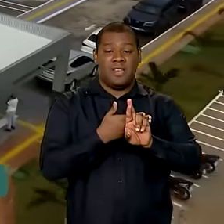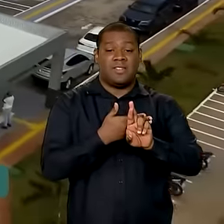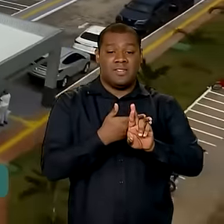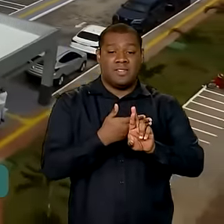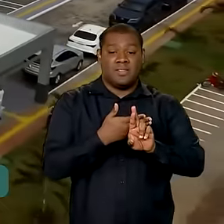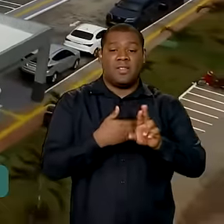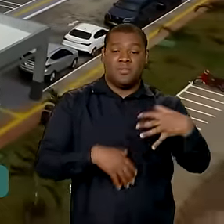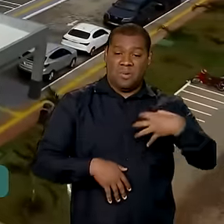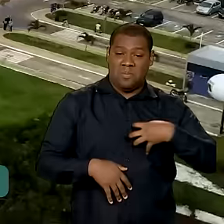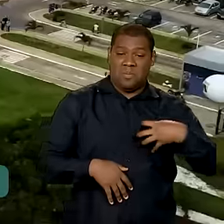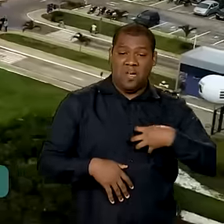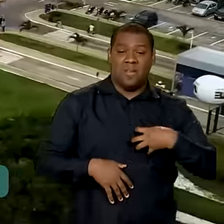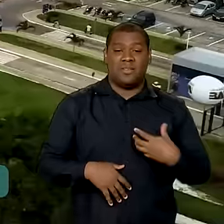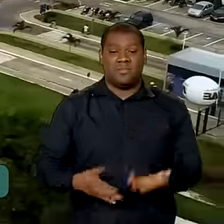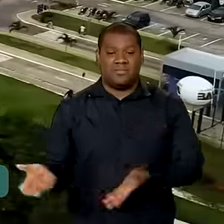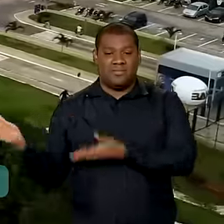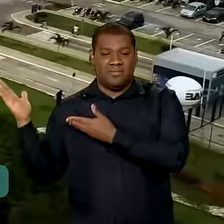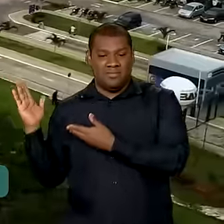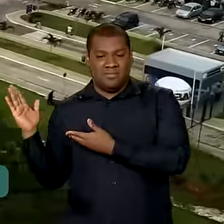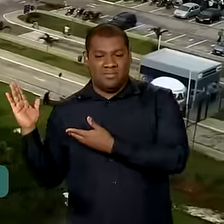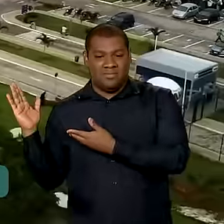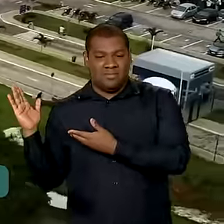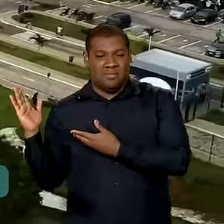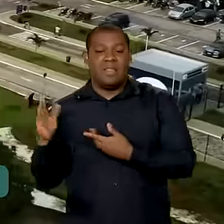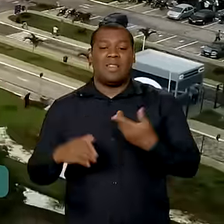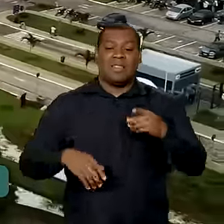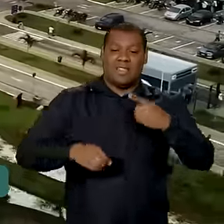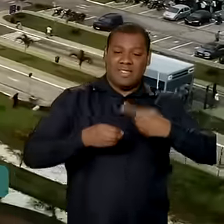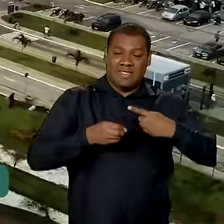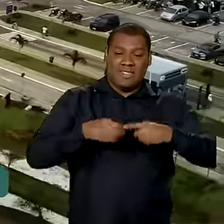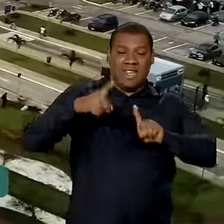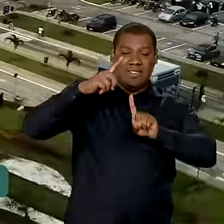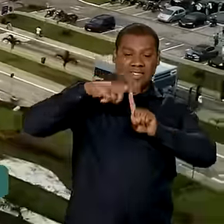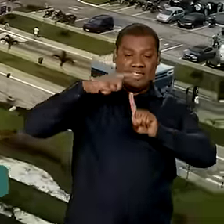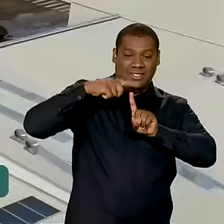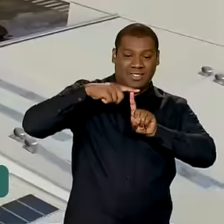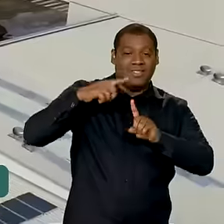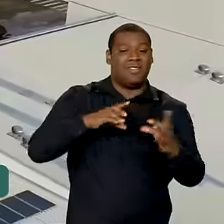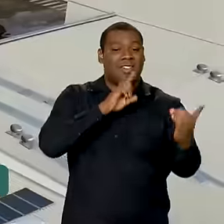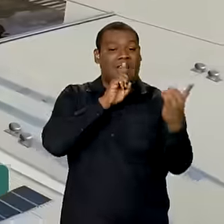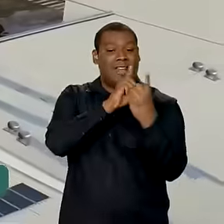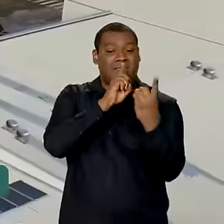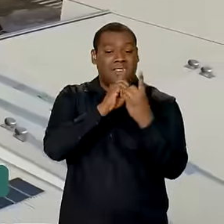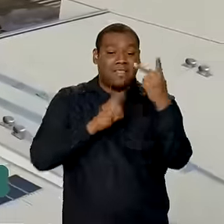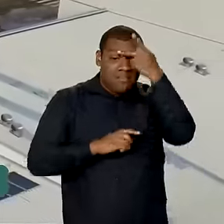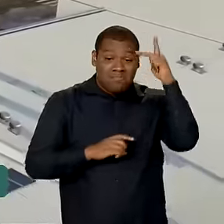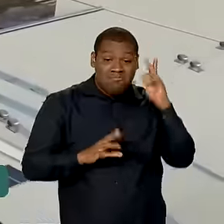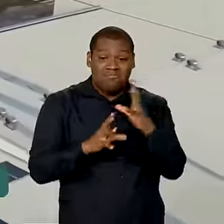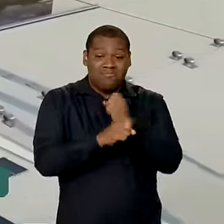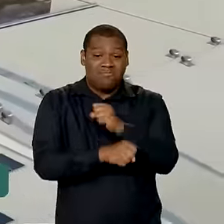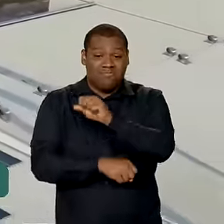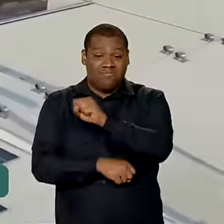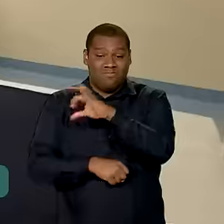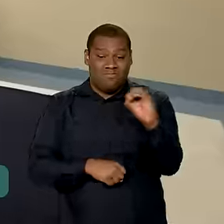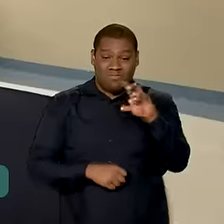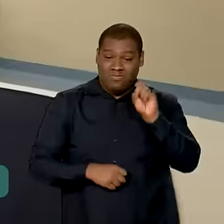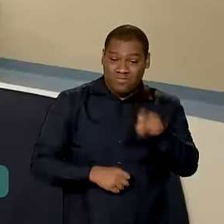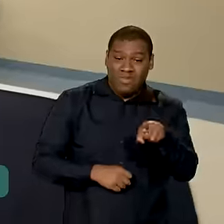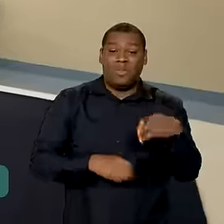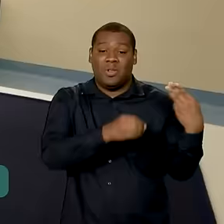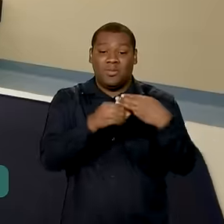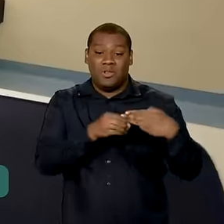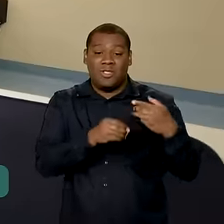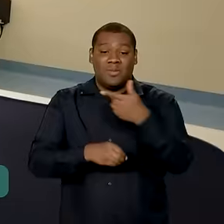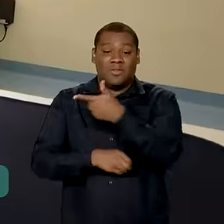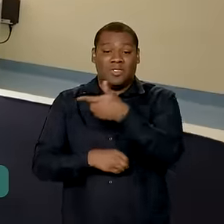sul da Bahia, o Hospital Costa das Baleias, em Teixeira de Freitas, vai atender 800 mil pessoas de 21 municípios. Com mais